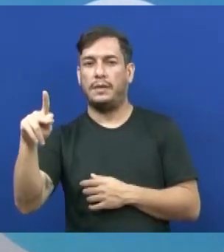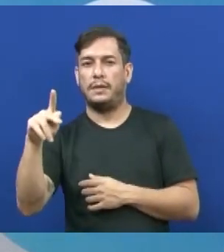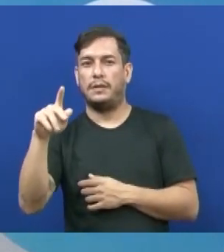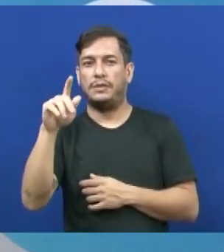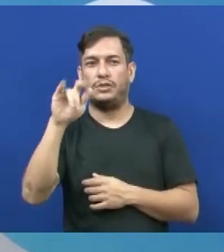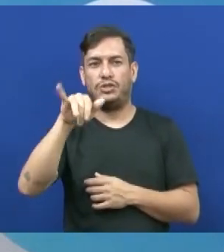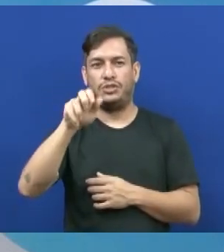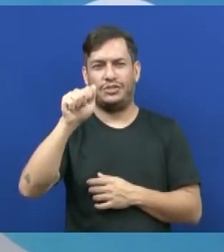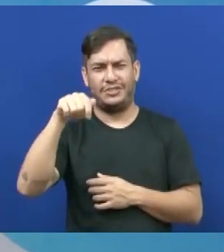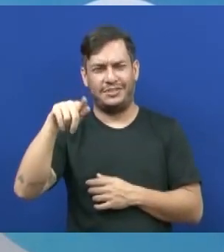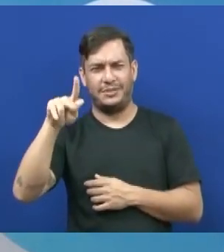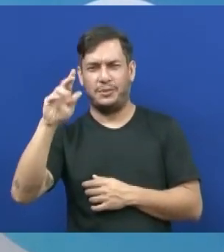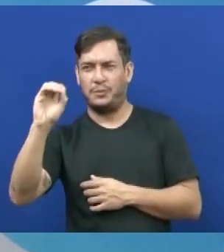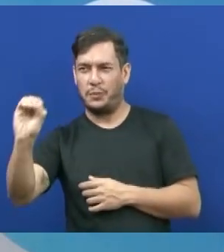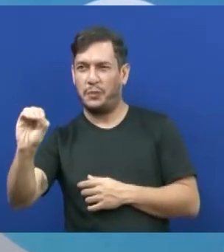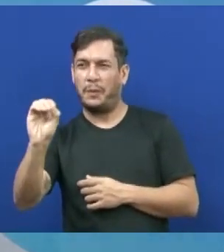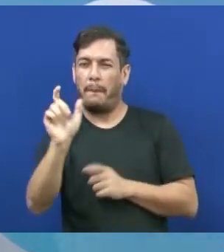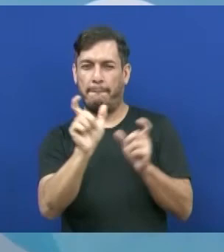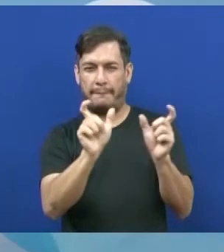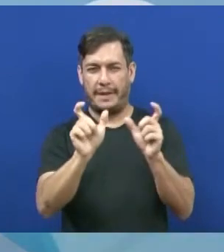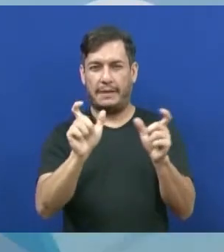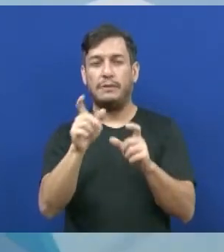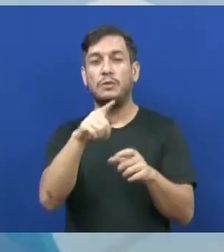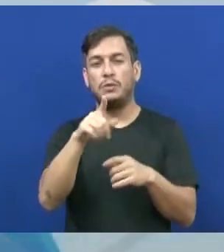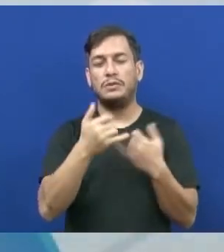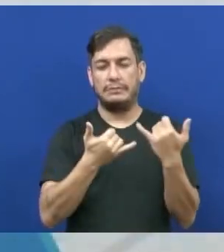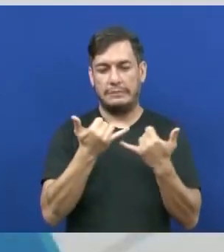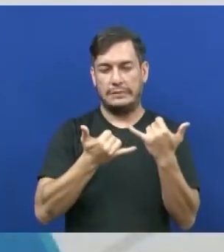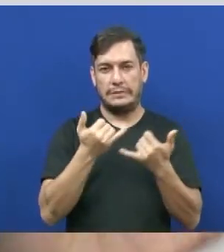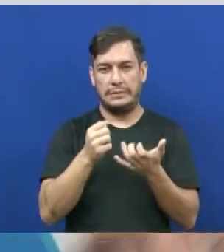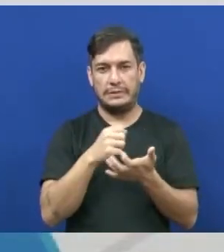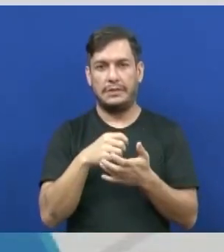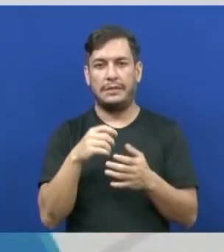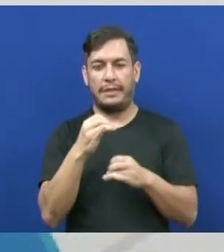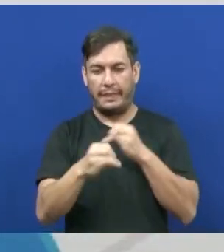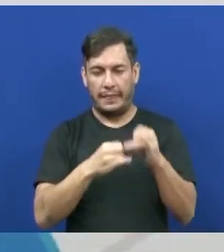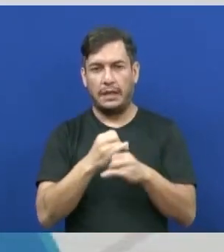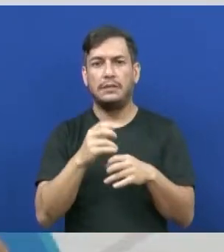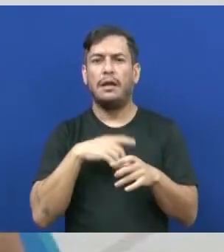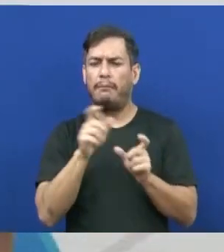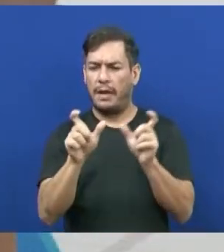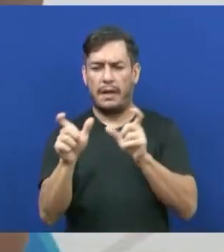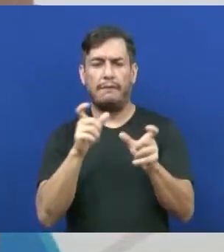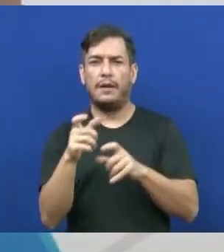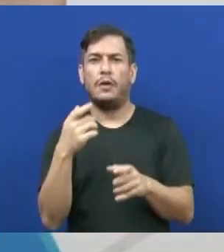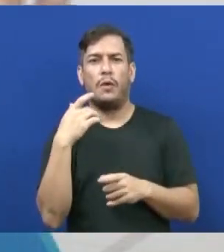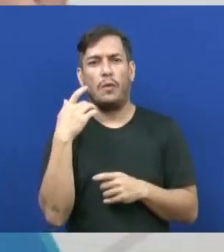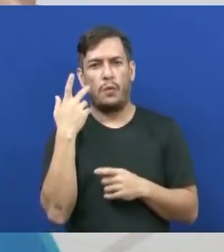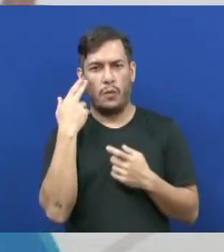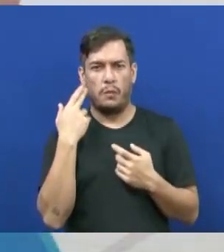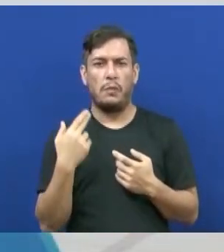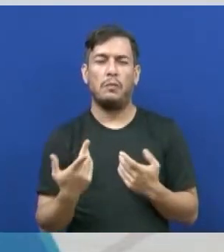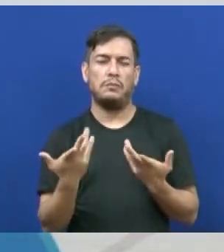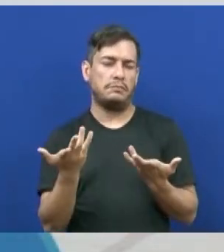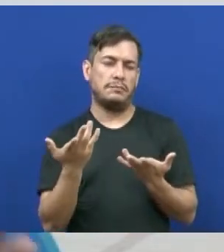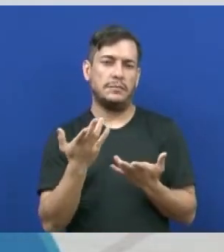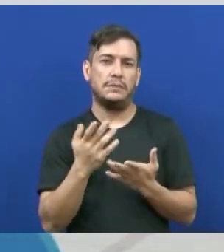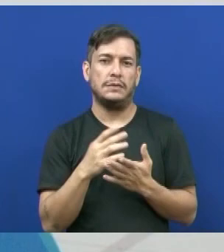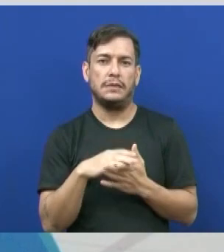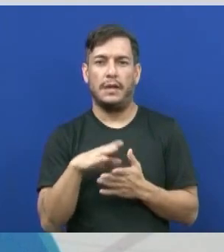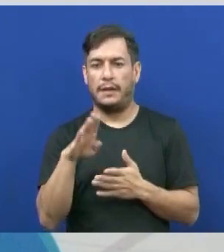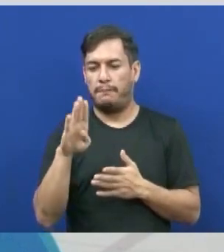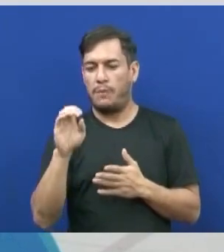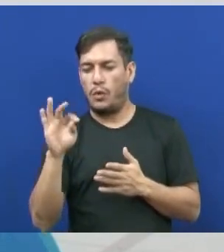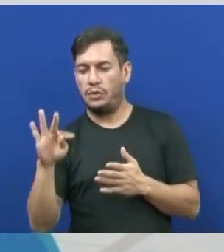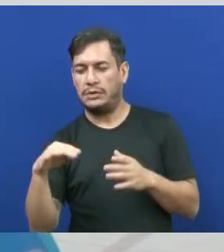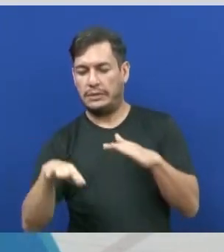Jungle. Bom, para você que joga League of Legends, são termos comuns. Eu entendo, Top é para ir para a linha de cima, Bots é